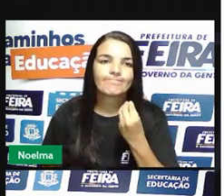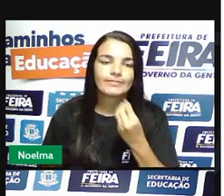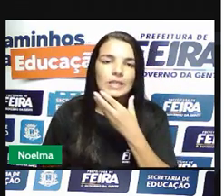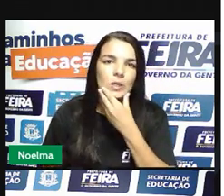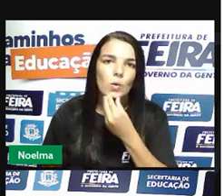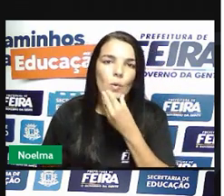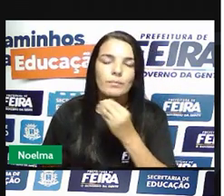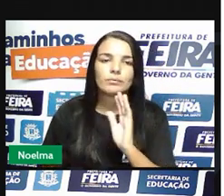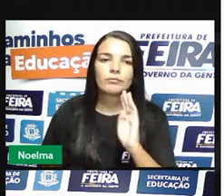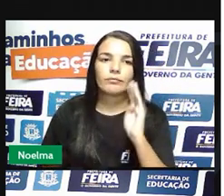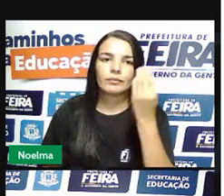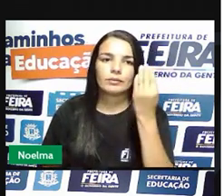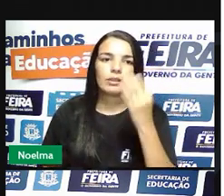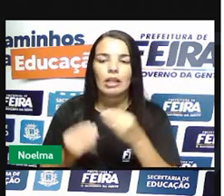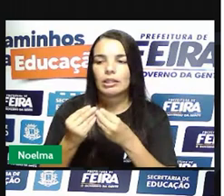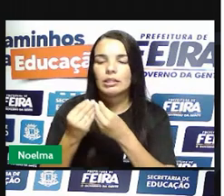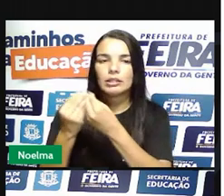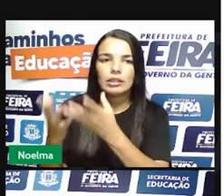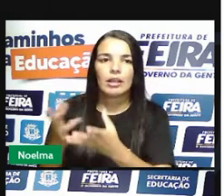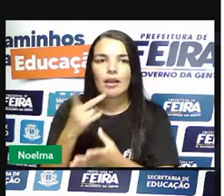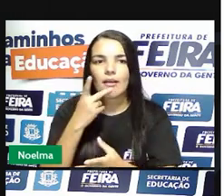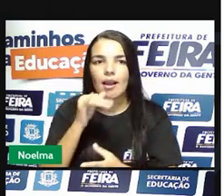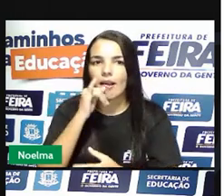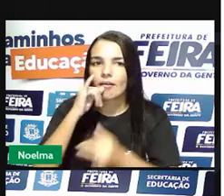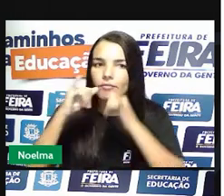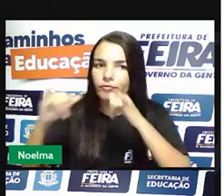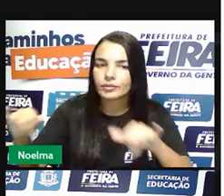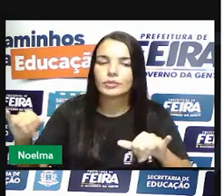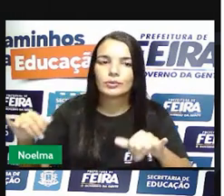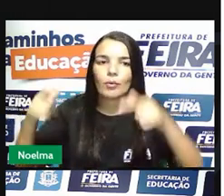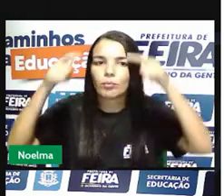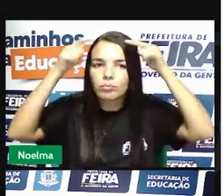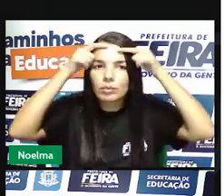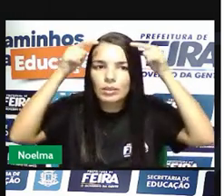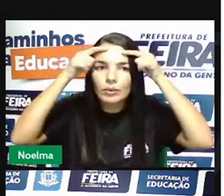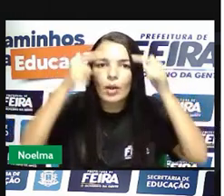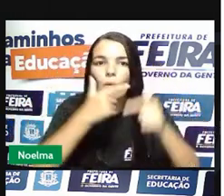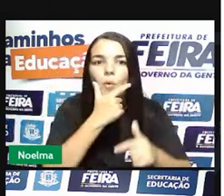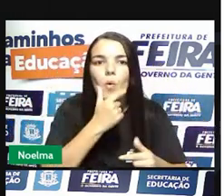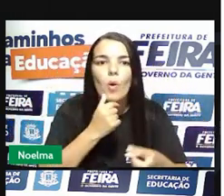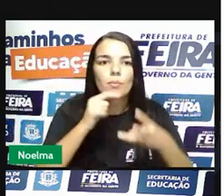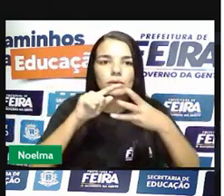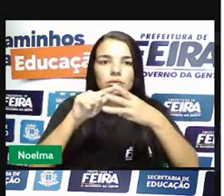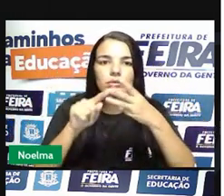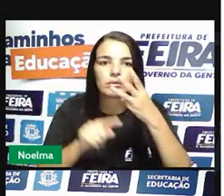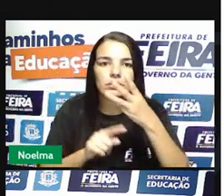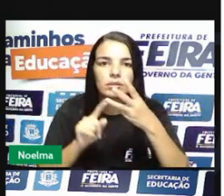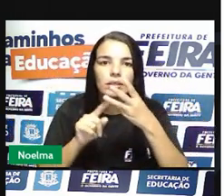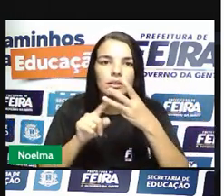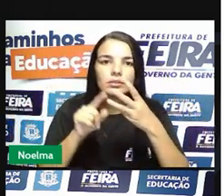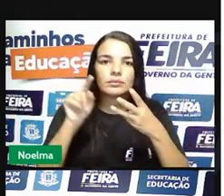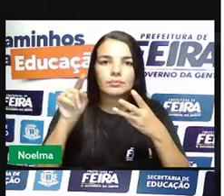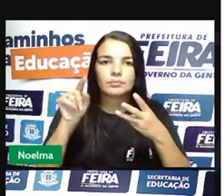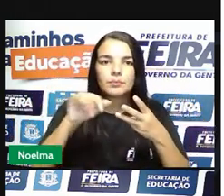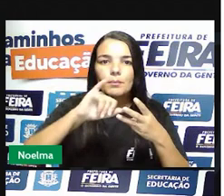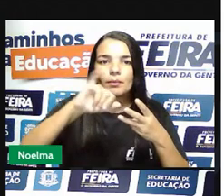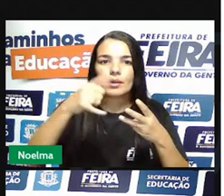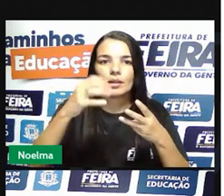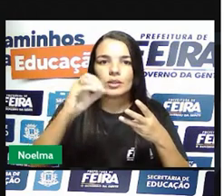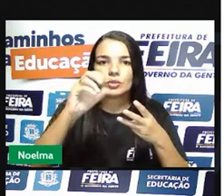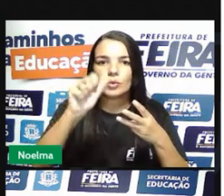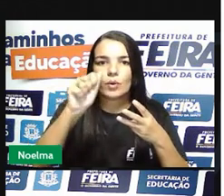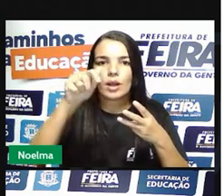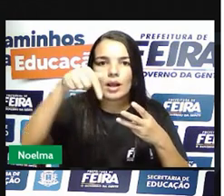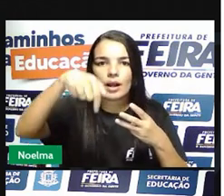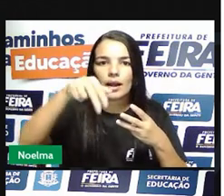Joaquim Silvério dos Reis e o tenente-coronel Basílio de Brito Malheiro do Lago e o